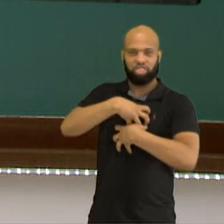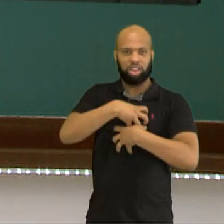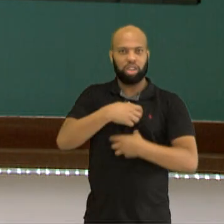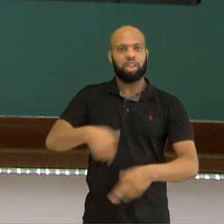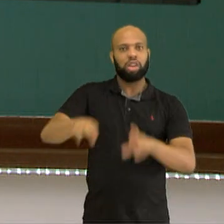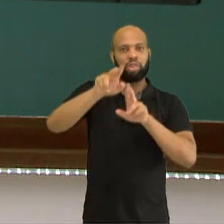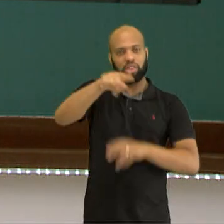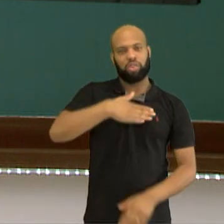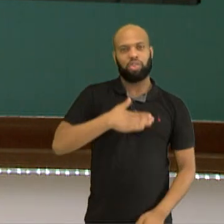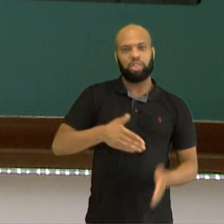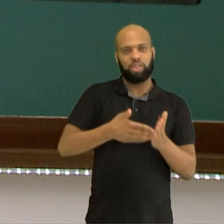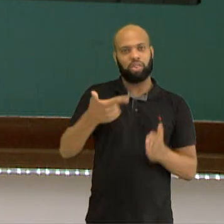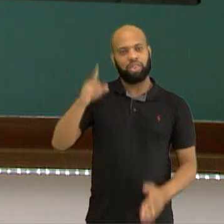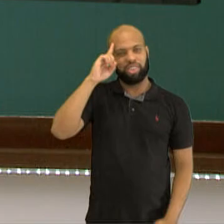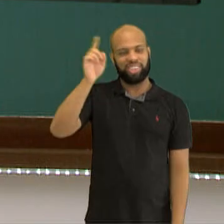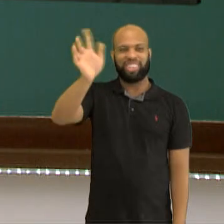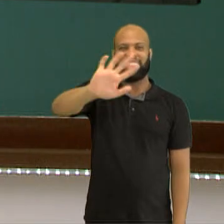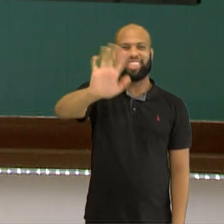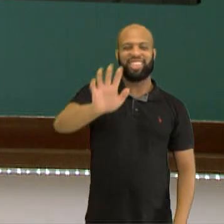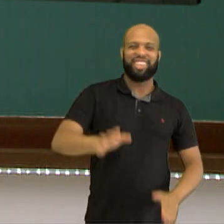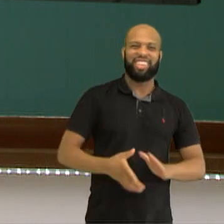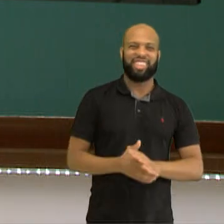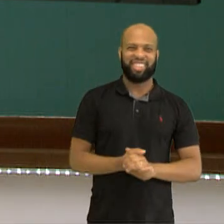Espero que vocês tenham gostado e até breve!